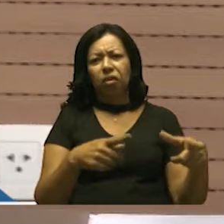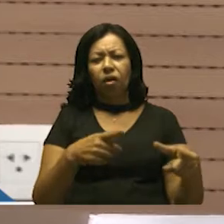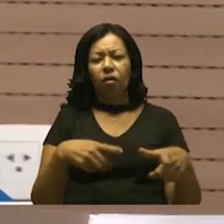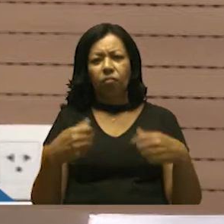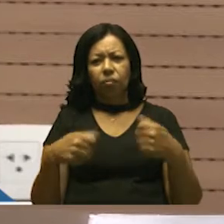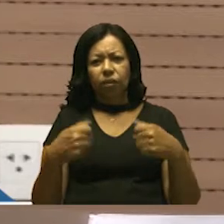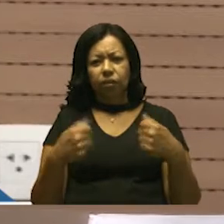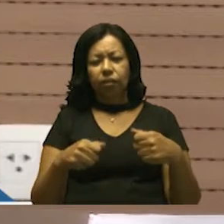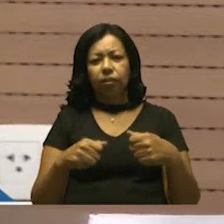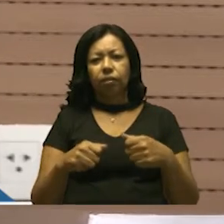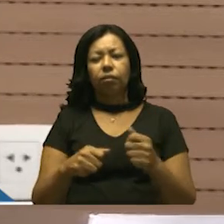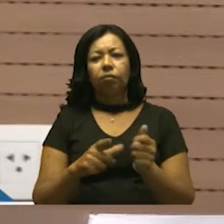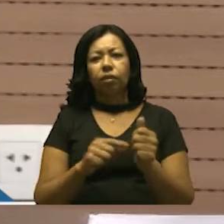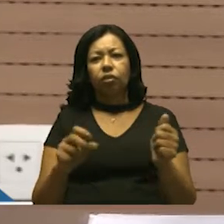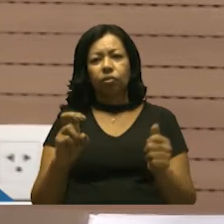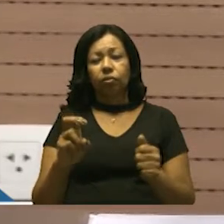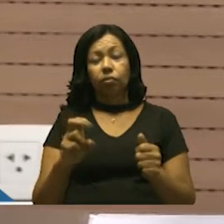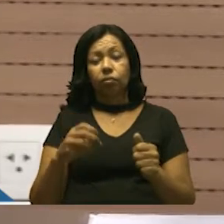30, inciso 1º,